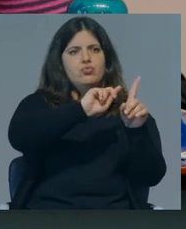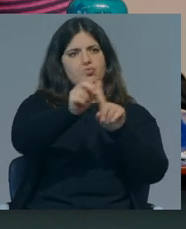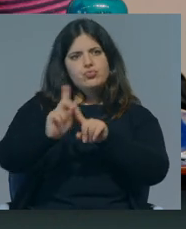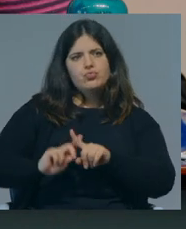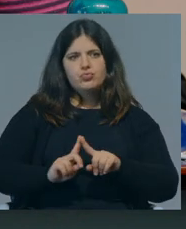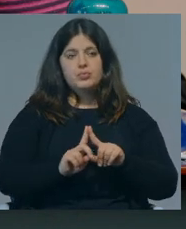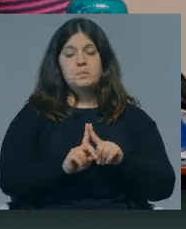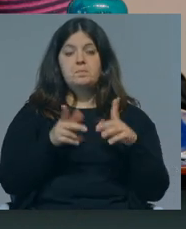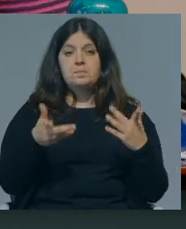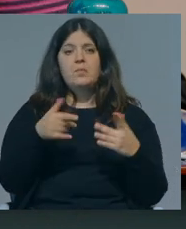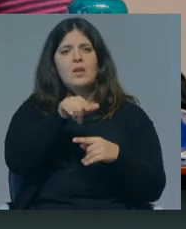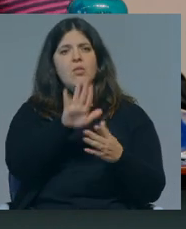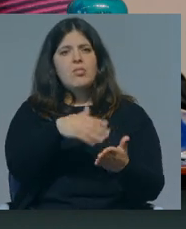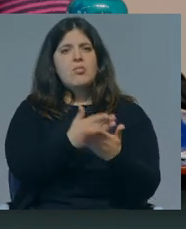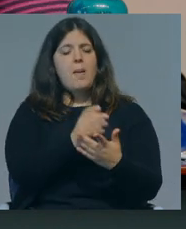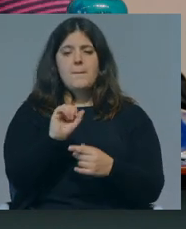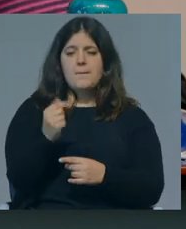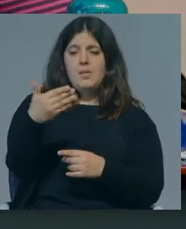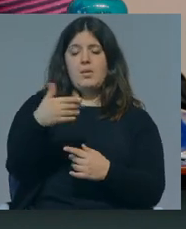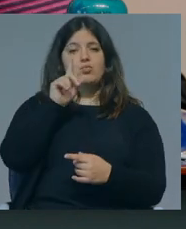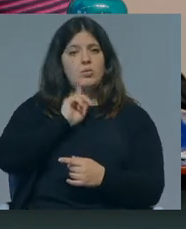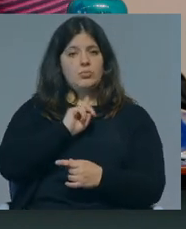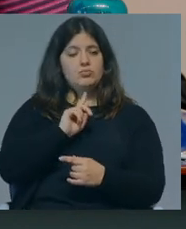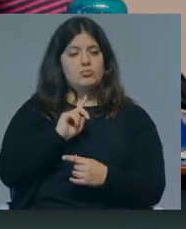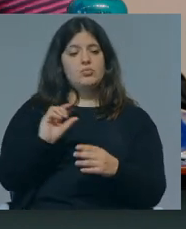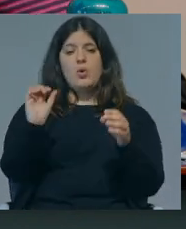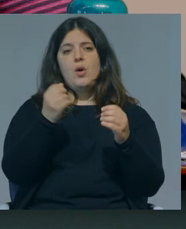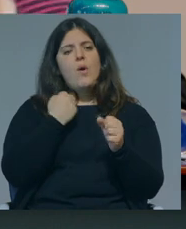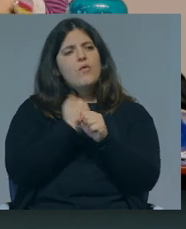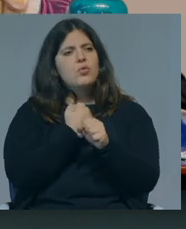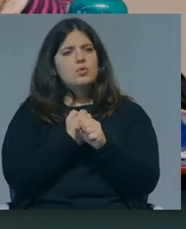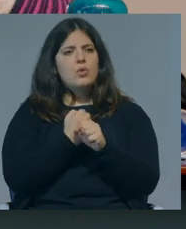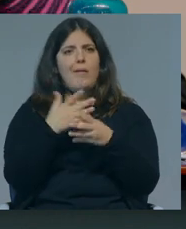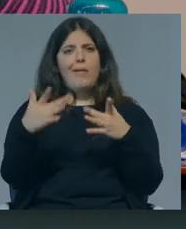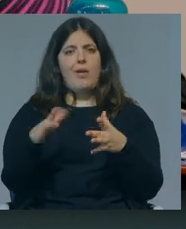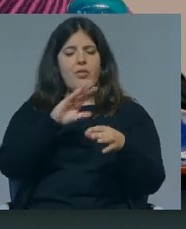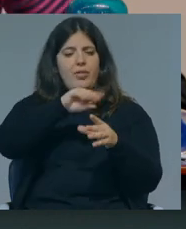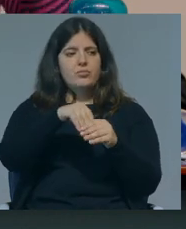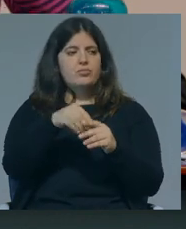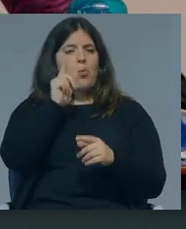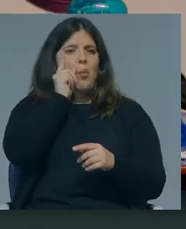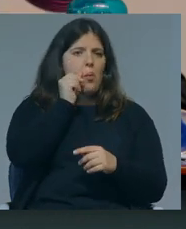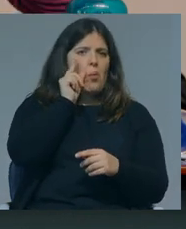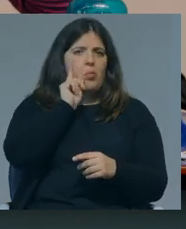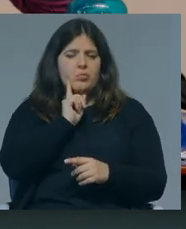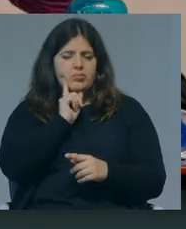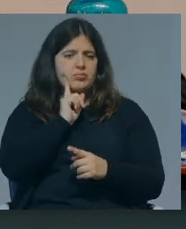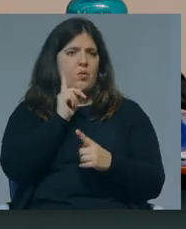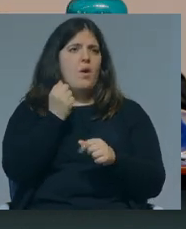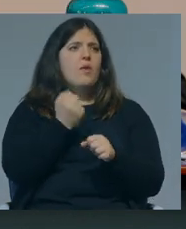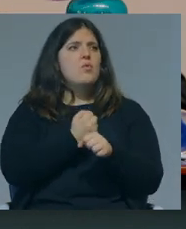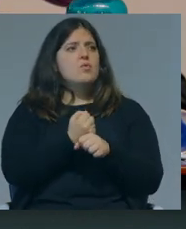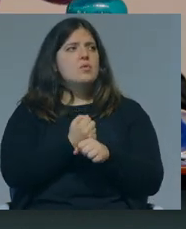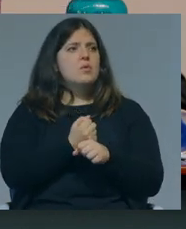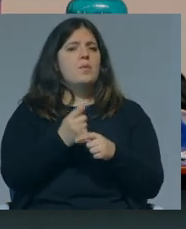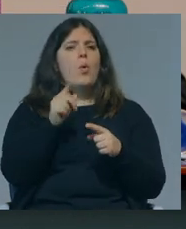não é? E isso faz com que, em primeiro lugar, as mulheres não tenham grandes papéis de género, é? Papéis no sentido de role